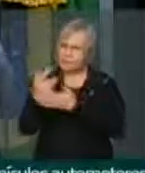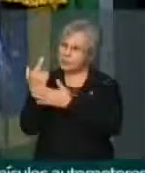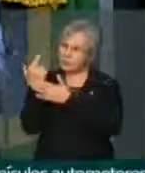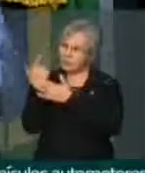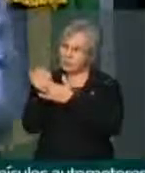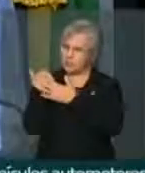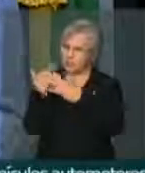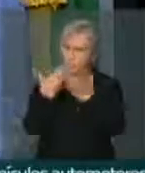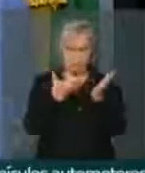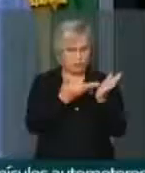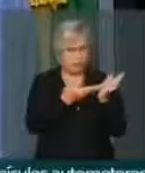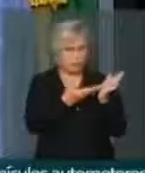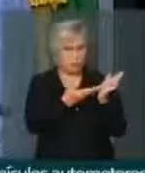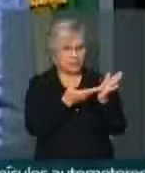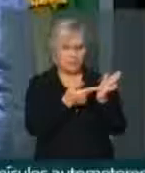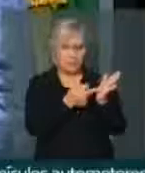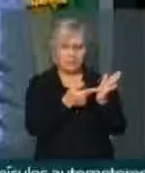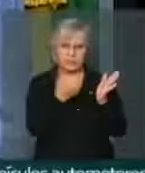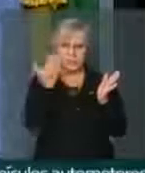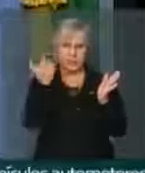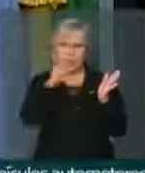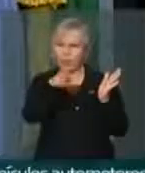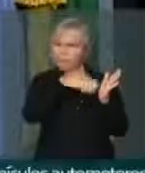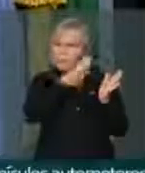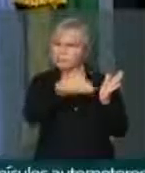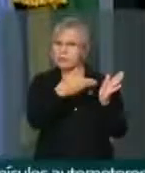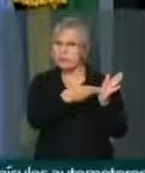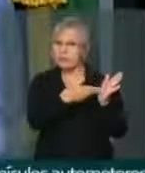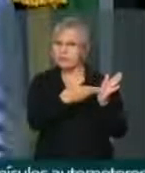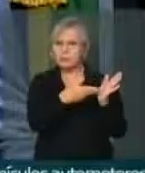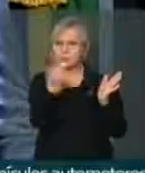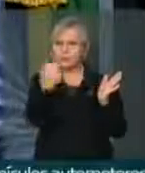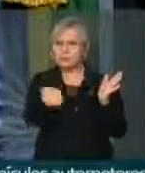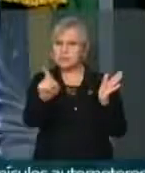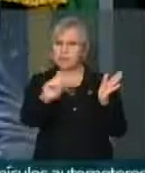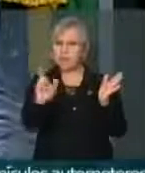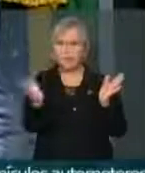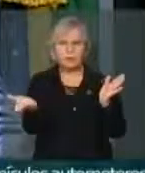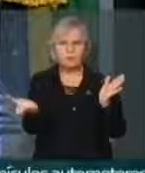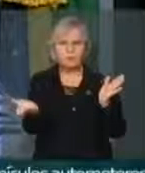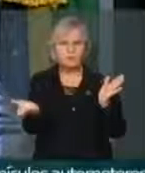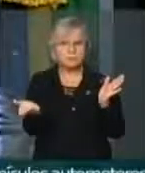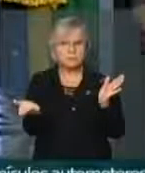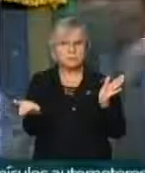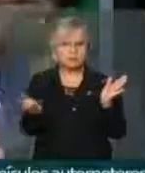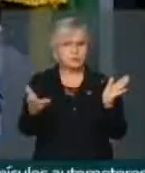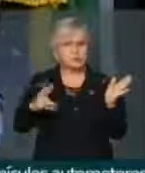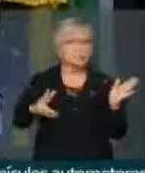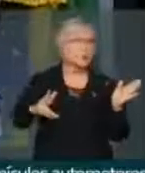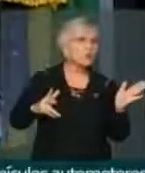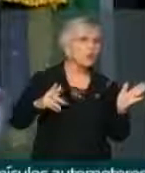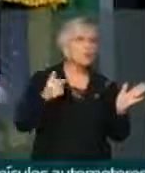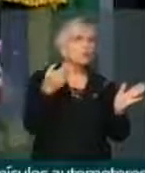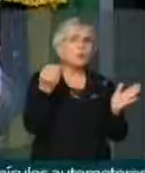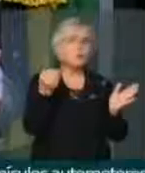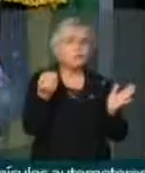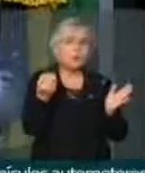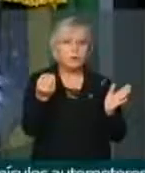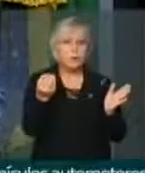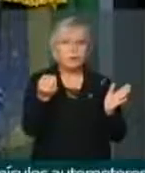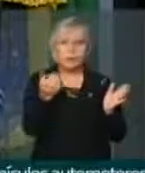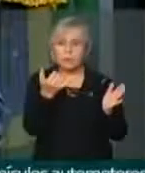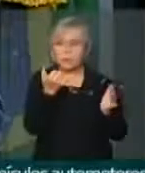torna sem efeito, anula a obrigatoriedade. A amnistia é uma